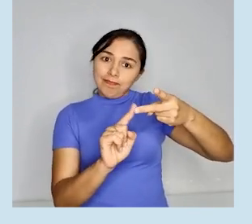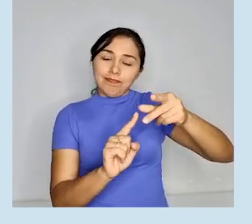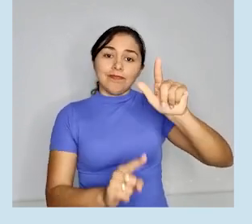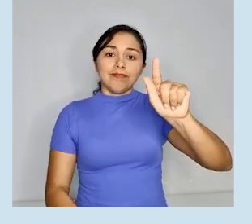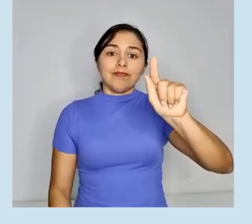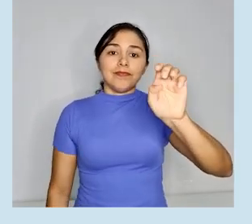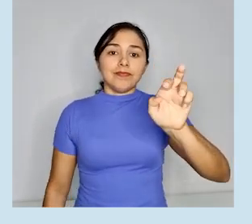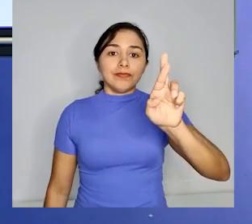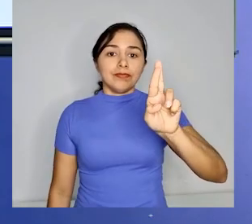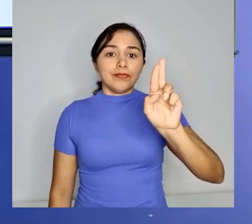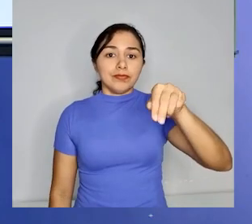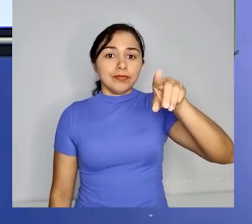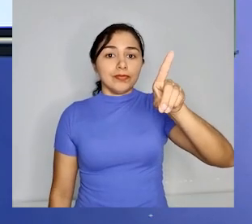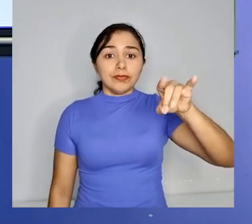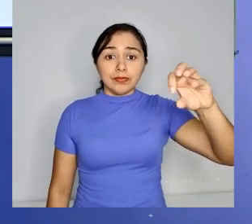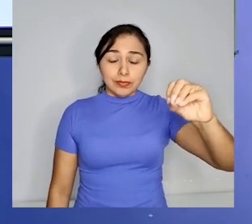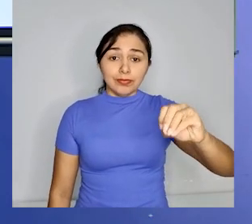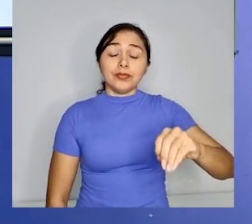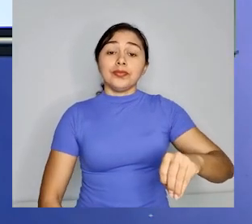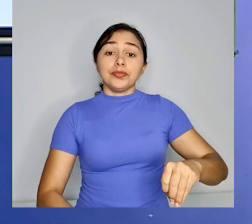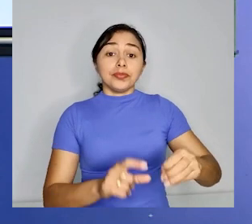nominal indicativo de participio.